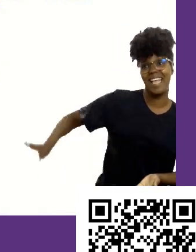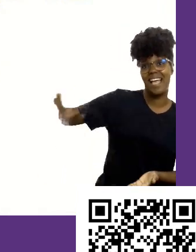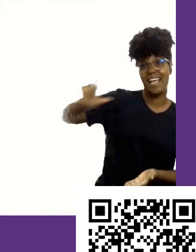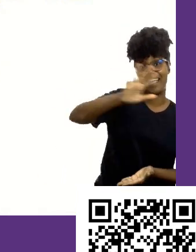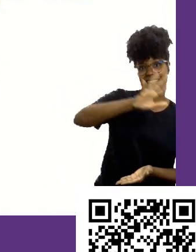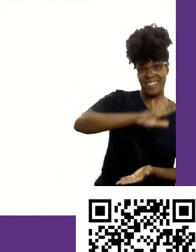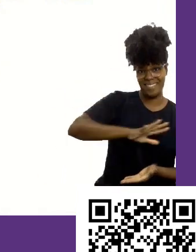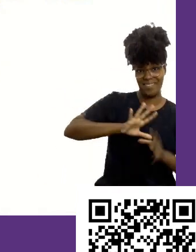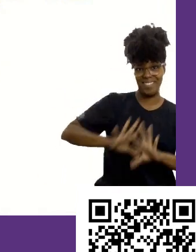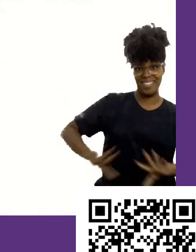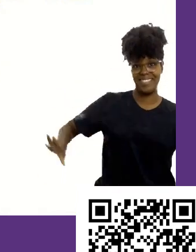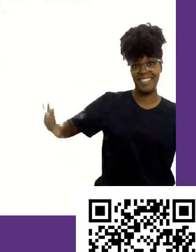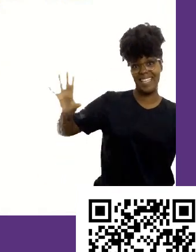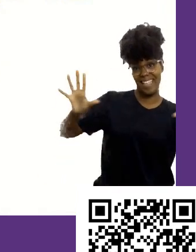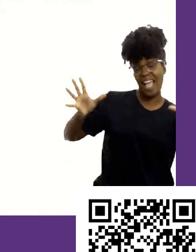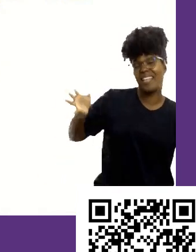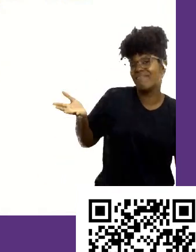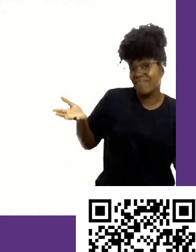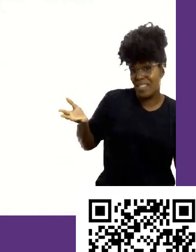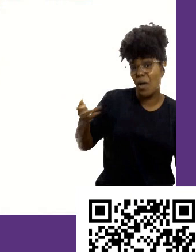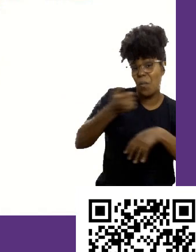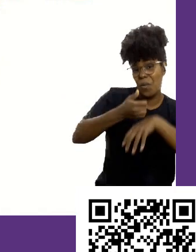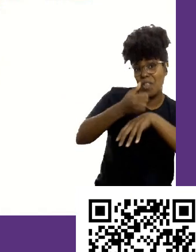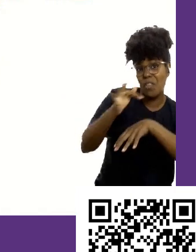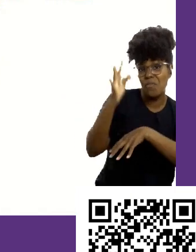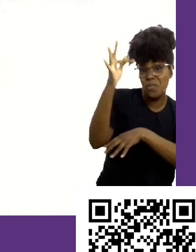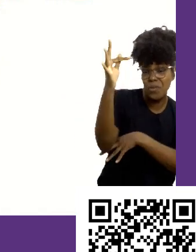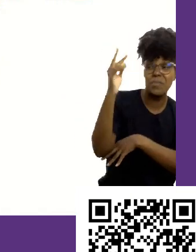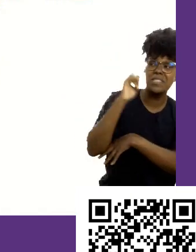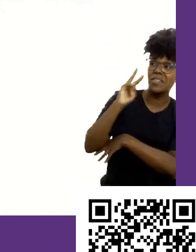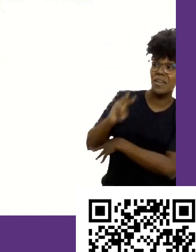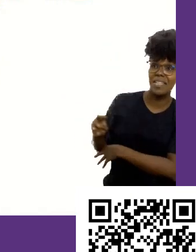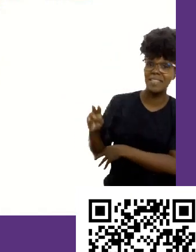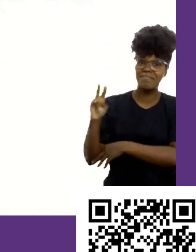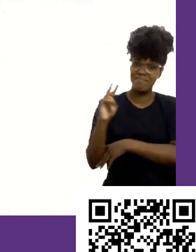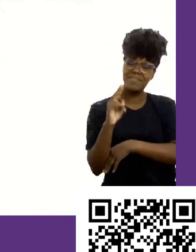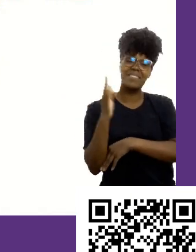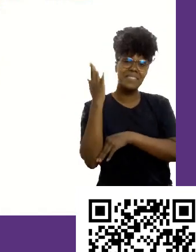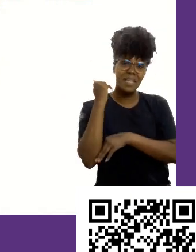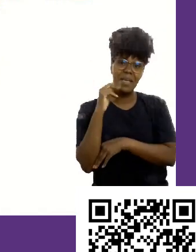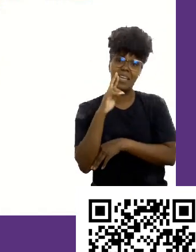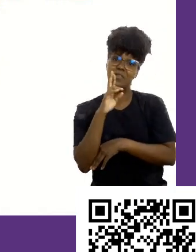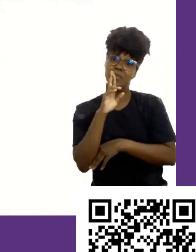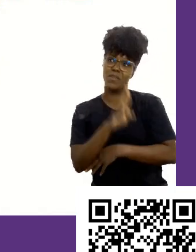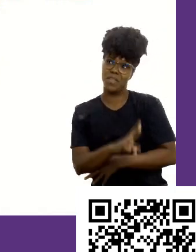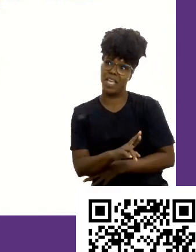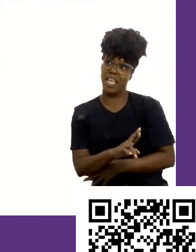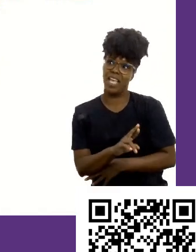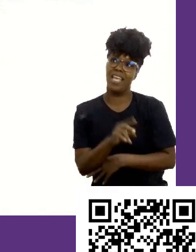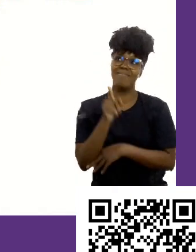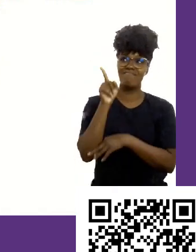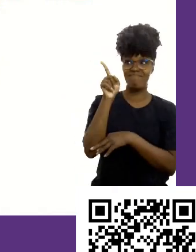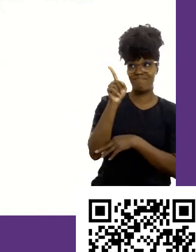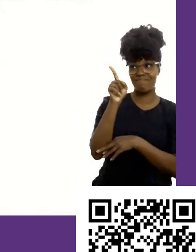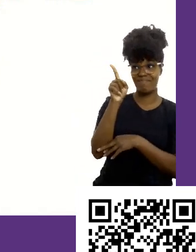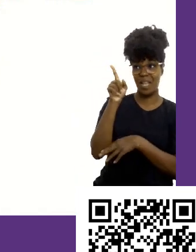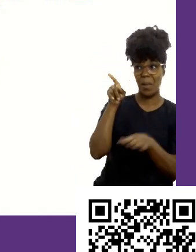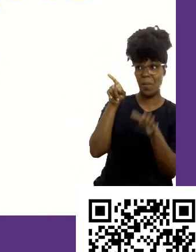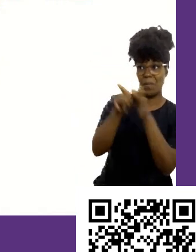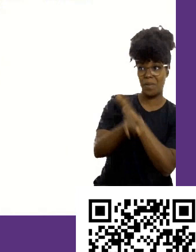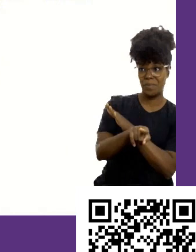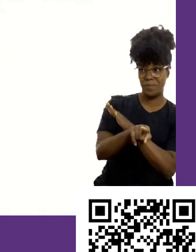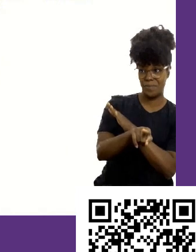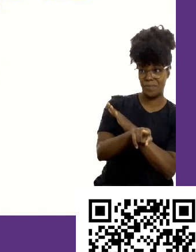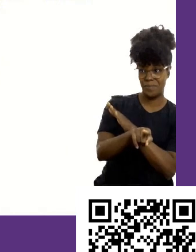o profissional do futuro tem que saber responder essa pergunta e tem que revisitar essa pergunta todas as semanas da vida dele. Qual é